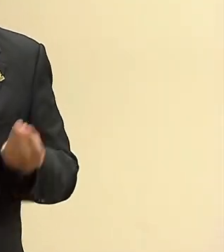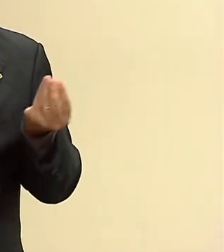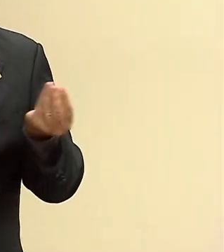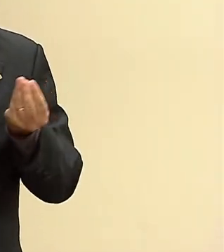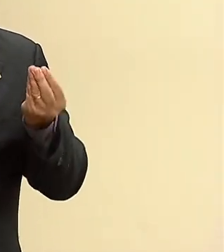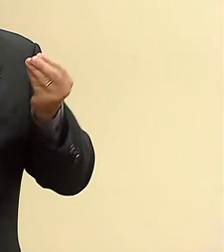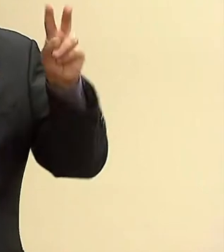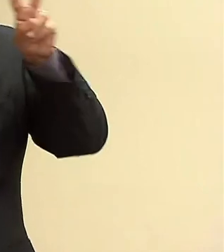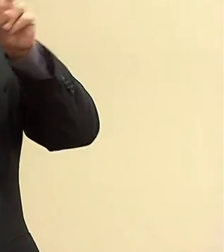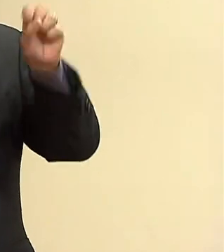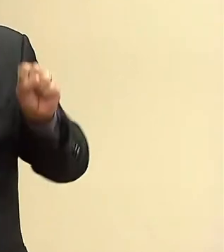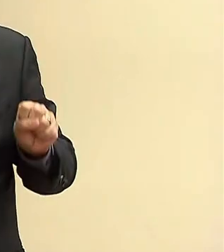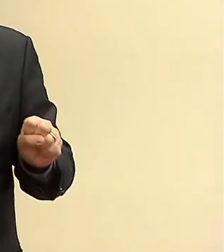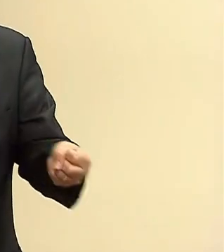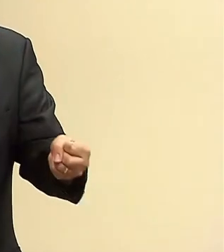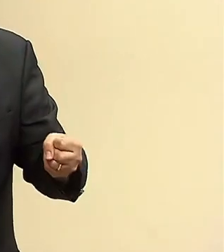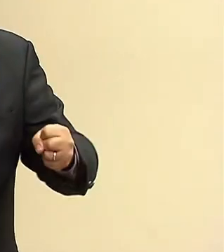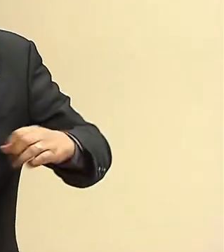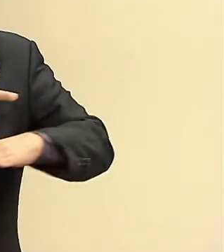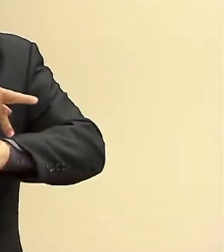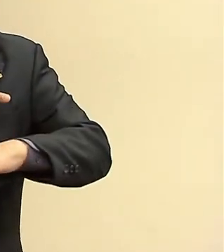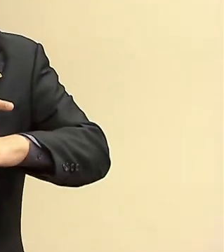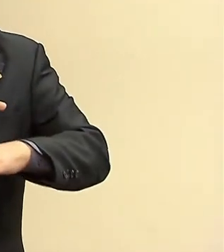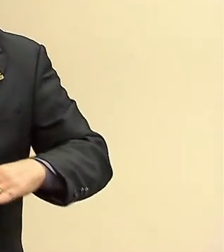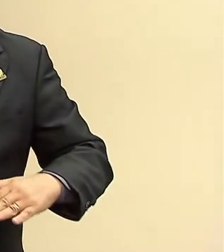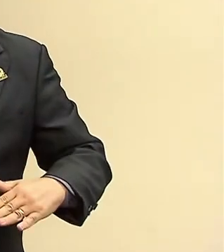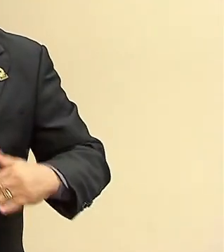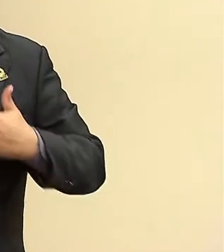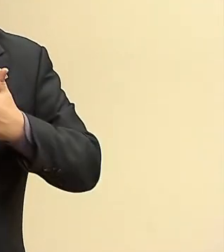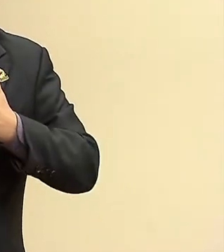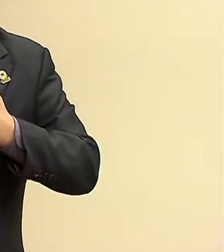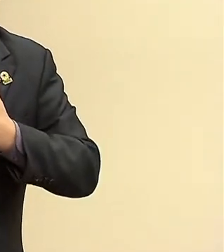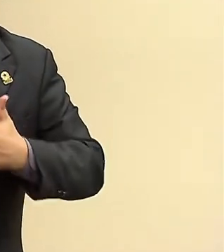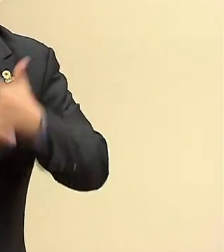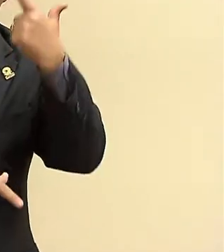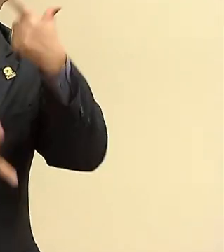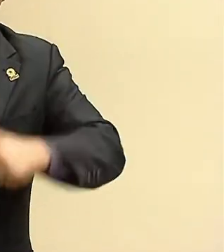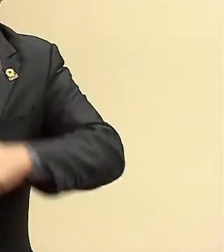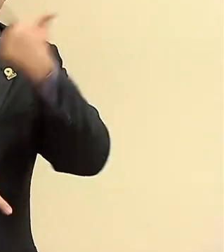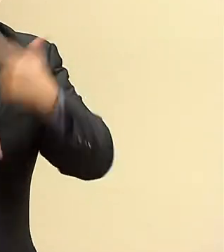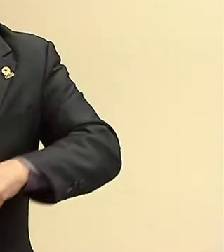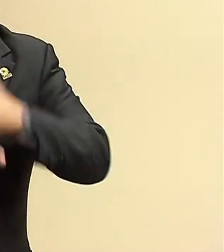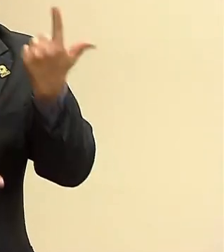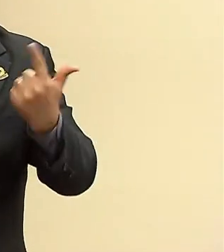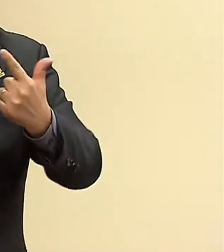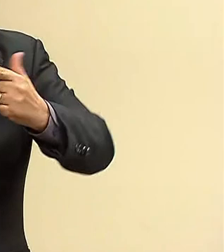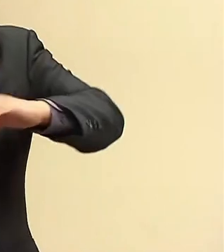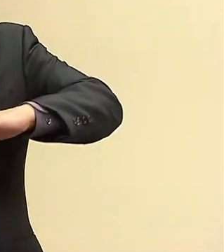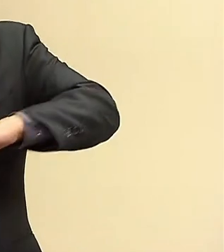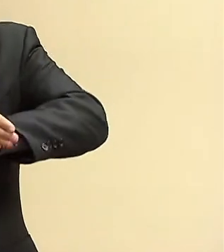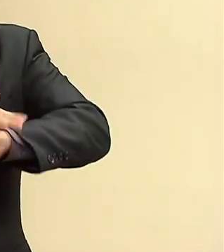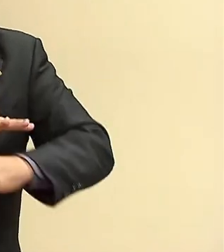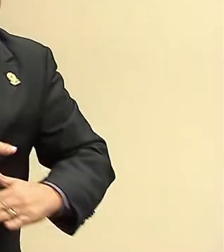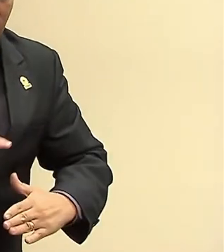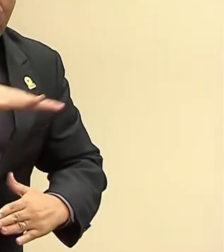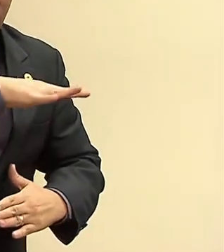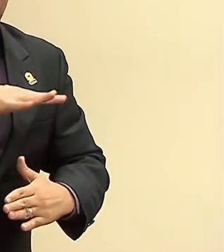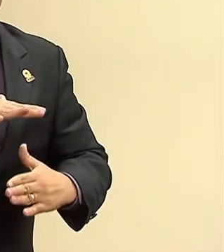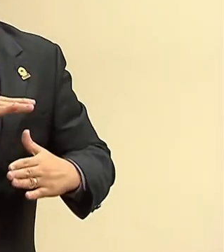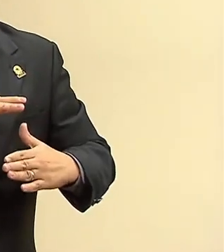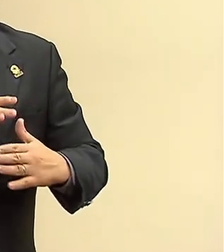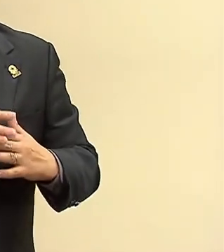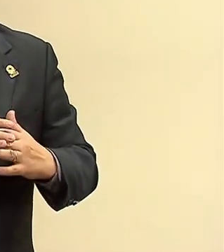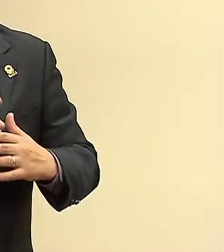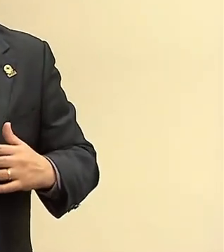defesa de nossa pátria. E devemos sim, cada vez mais, entrarmos nesse mercado para